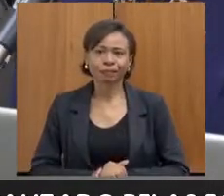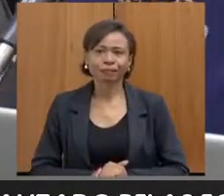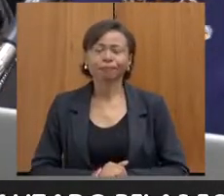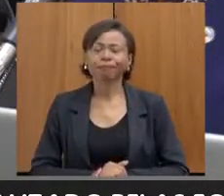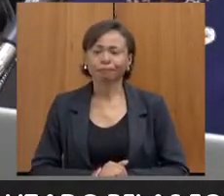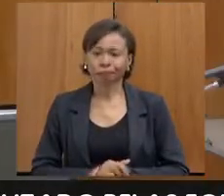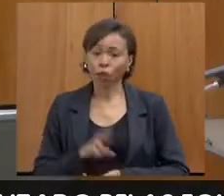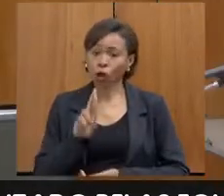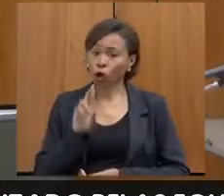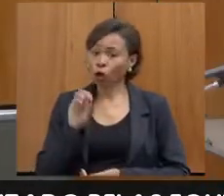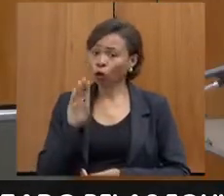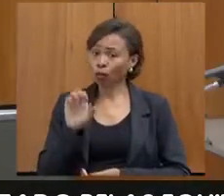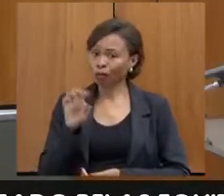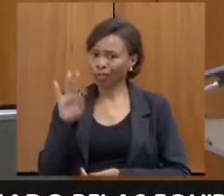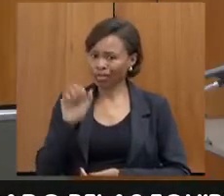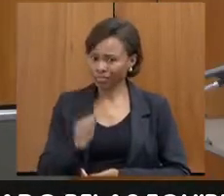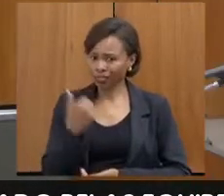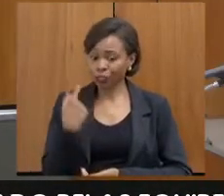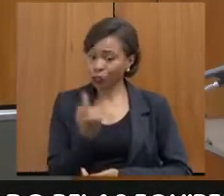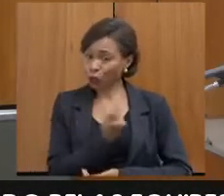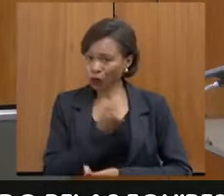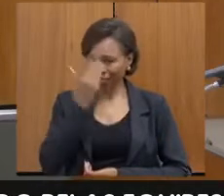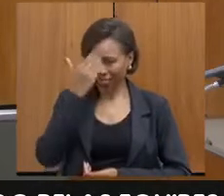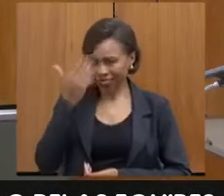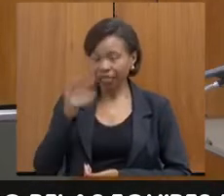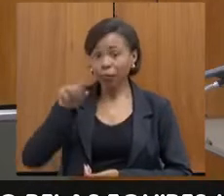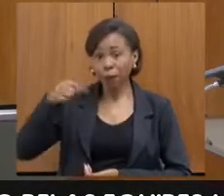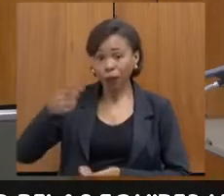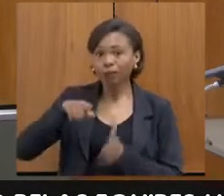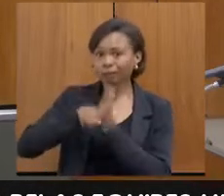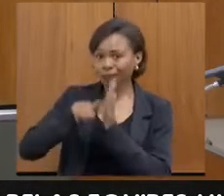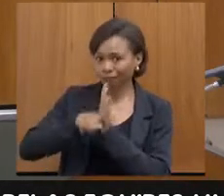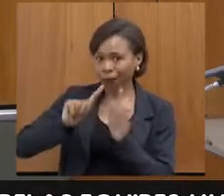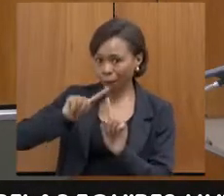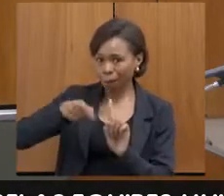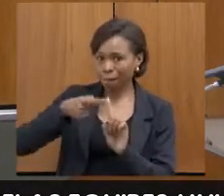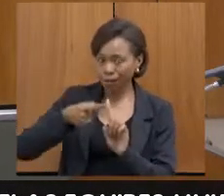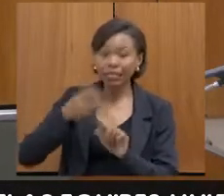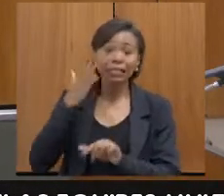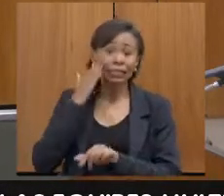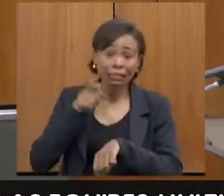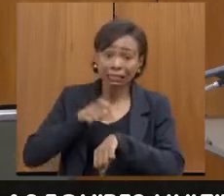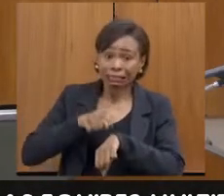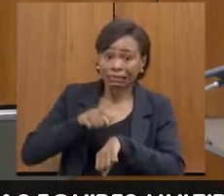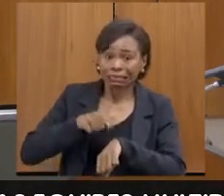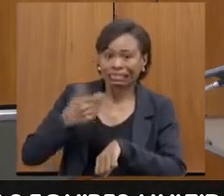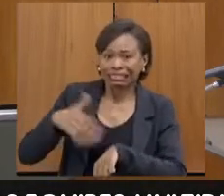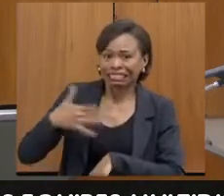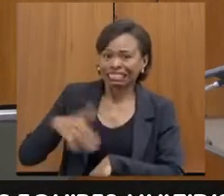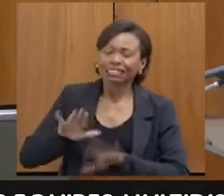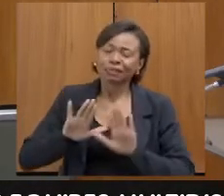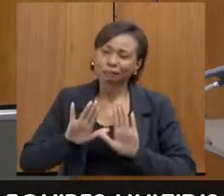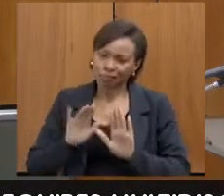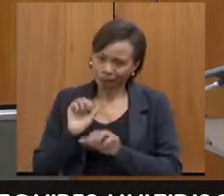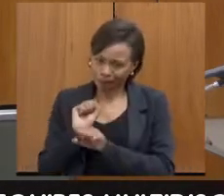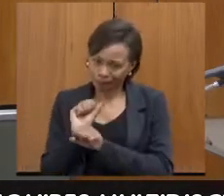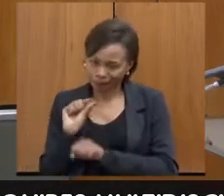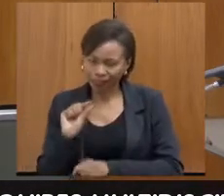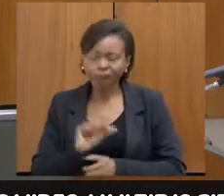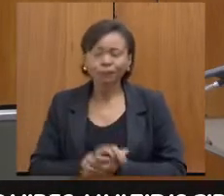Roberta, nós agradecemos. Nós vamos ter mais algumas perguntinhas aqui, eu sei que vocês estão com o horário um pouco apertado, mas só um minutinho.